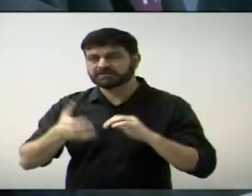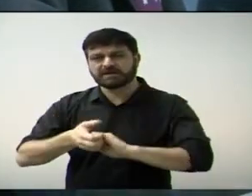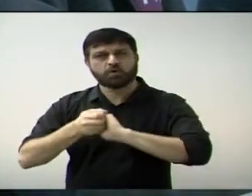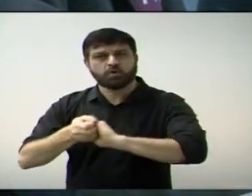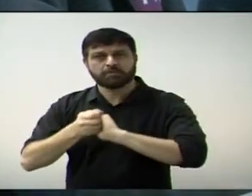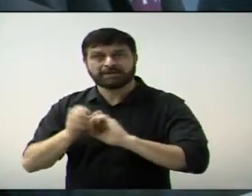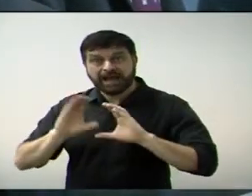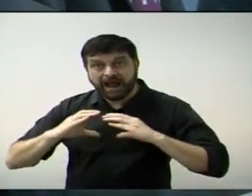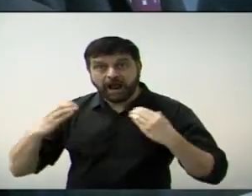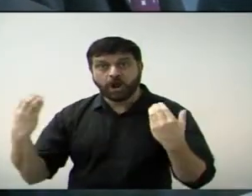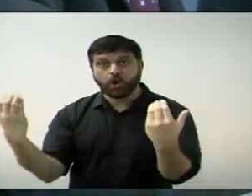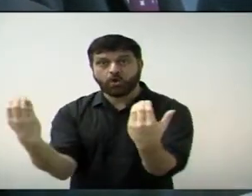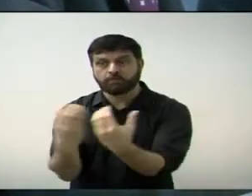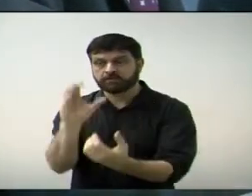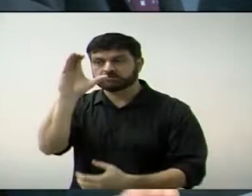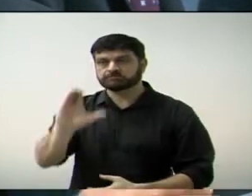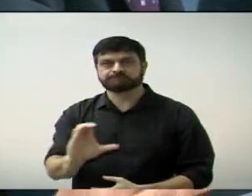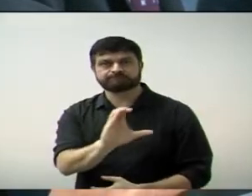Foi